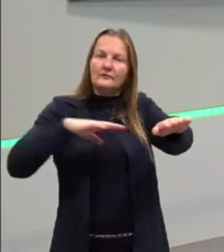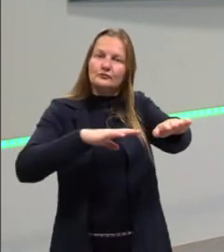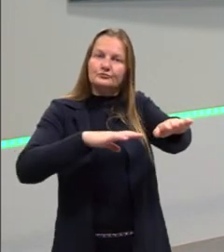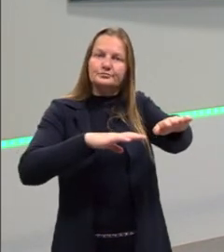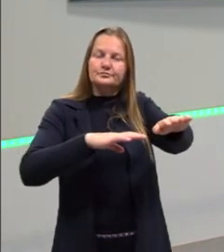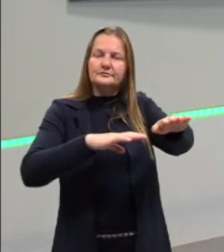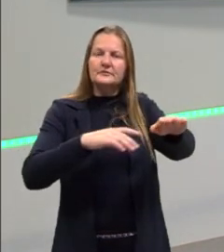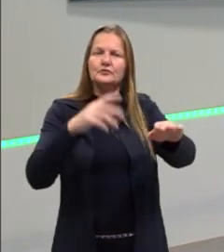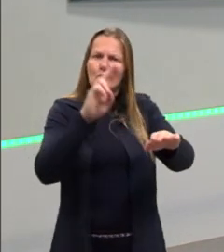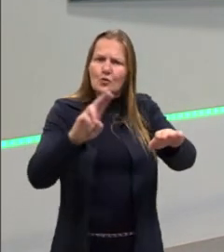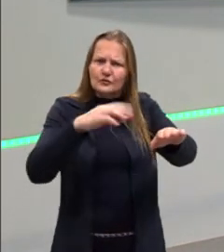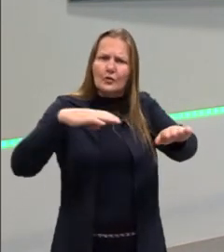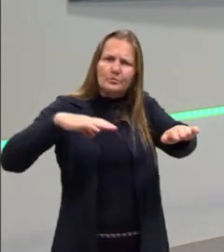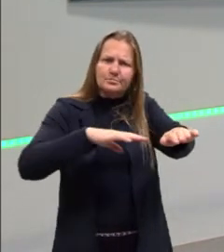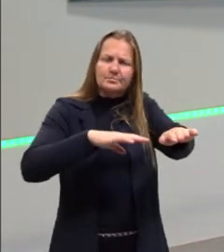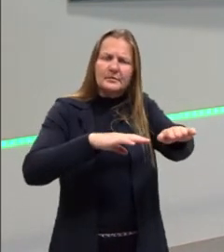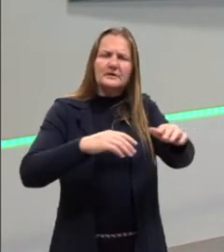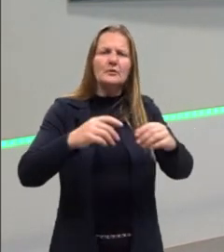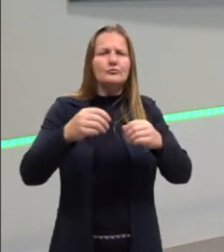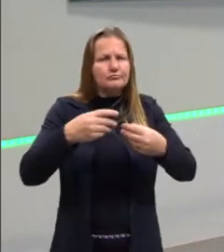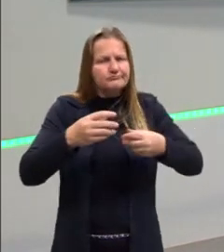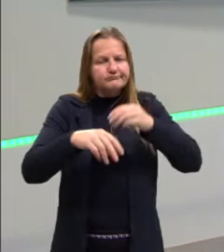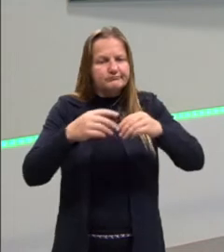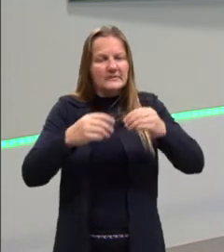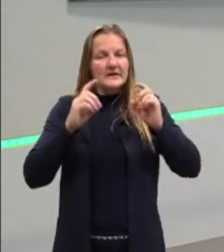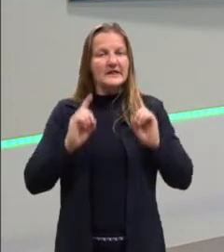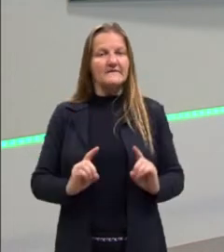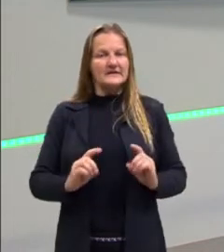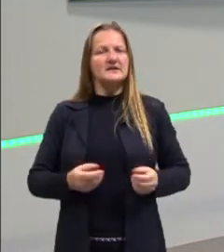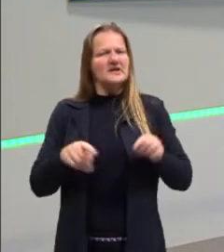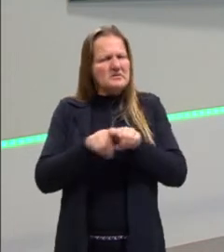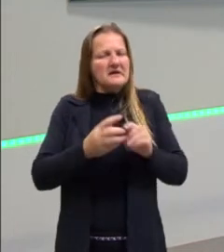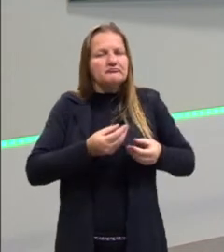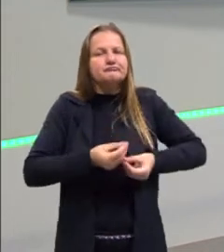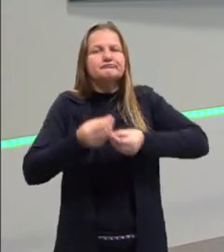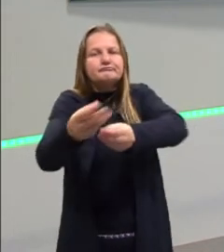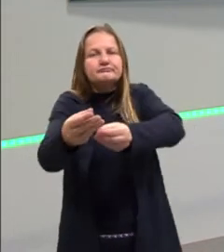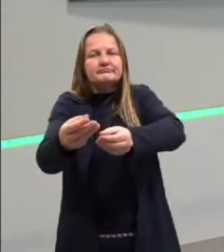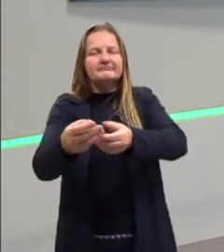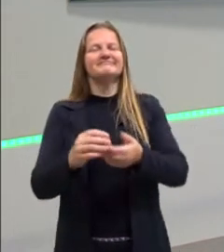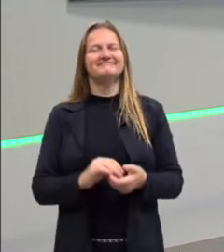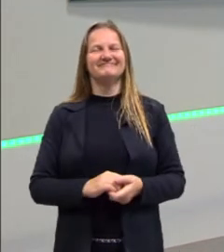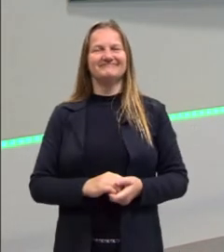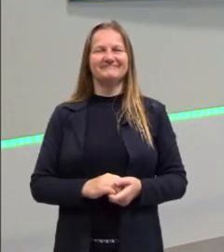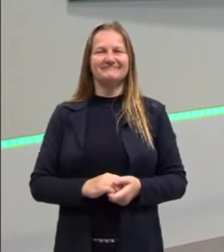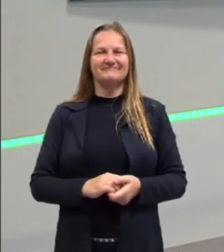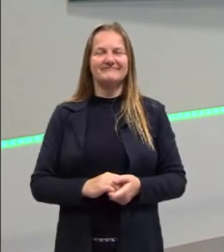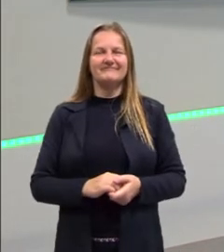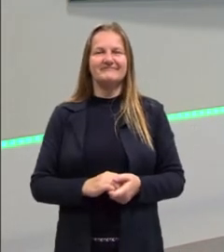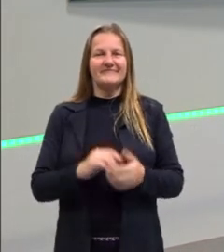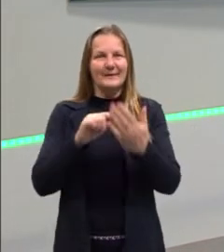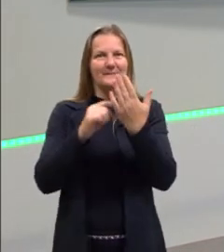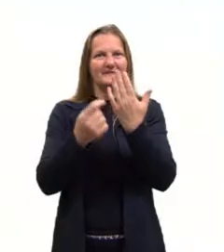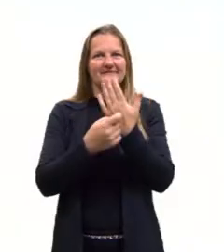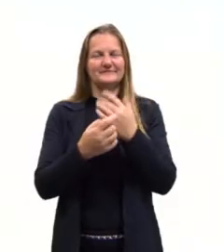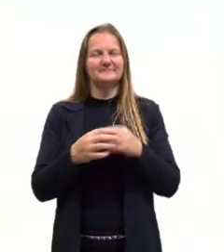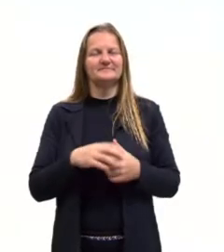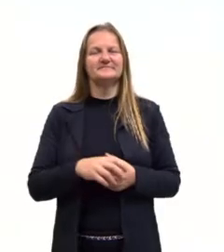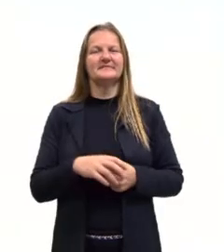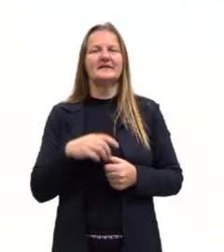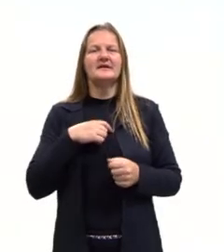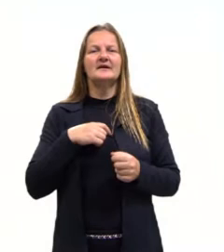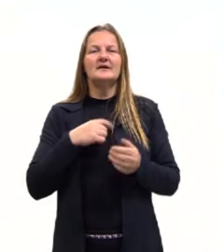que gênero textual pertence a esse texto? Esse texto, gente, ele pertence, então, a